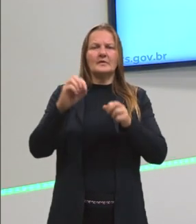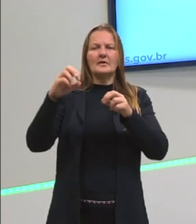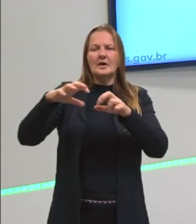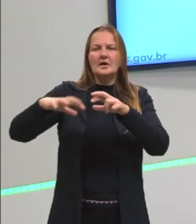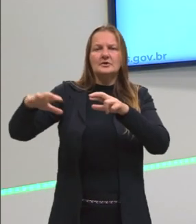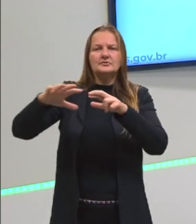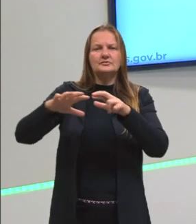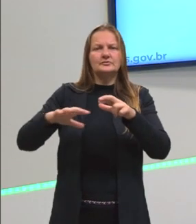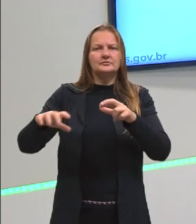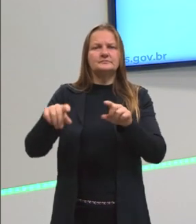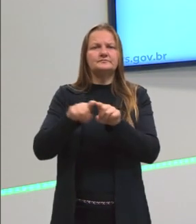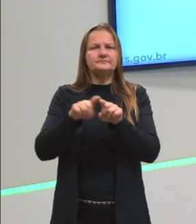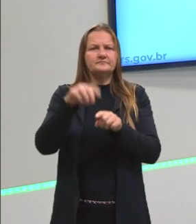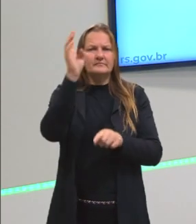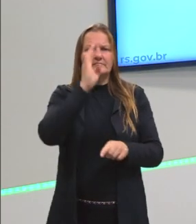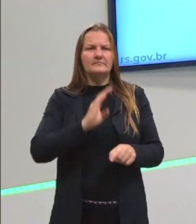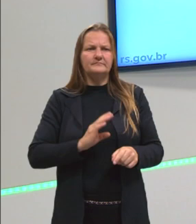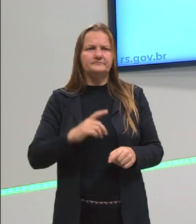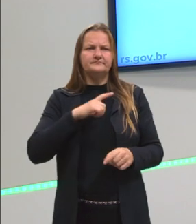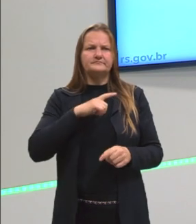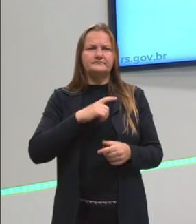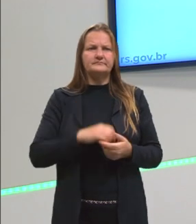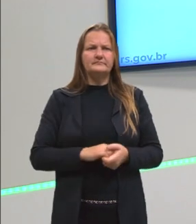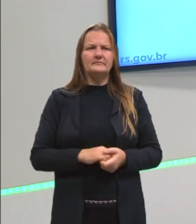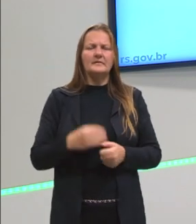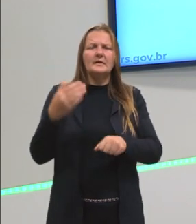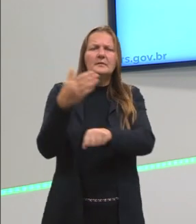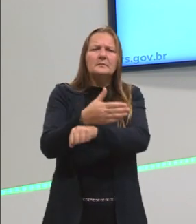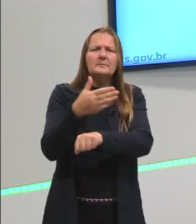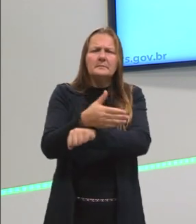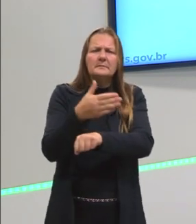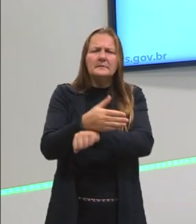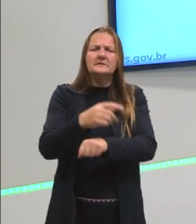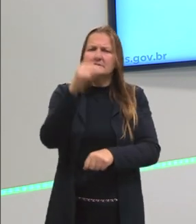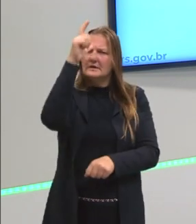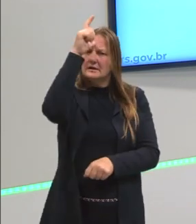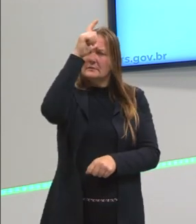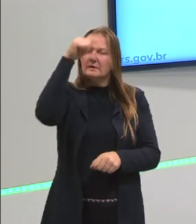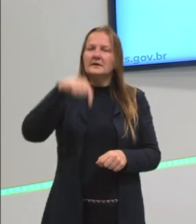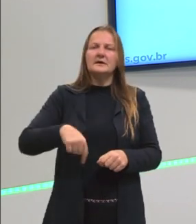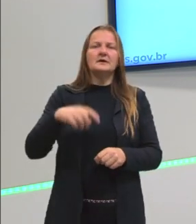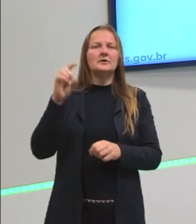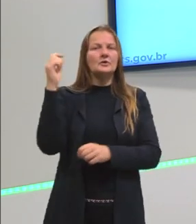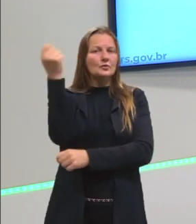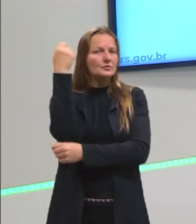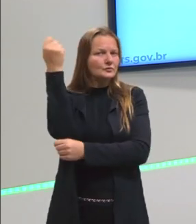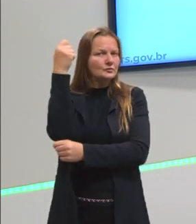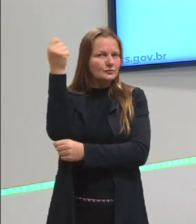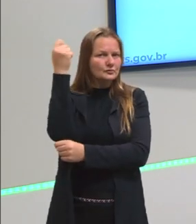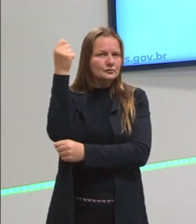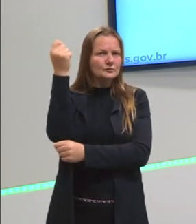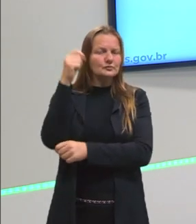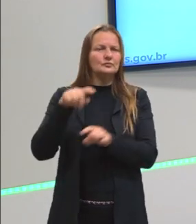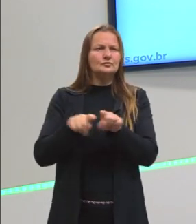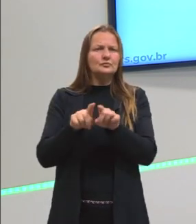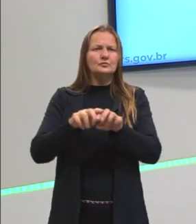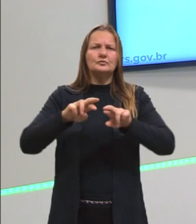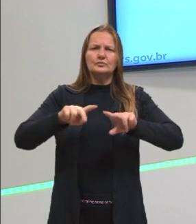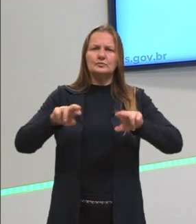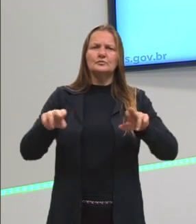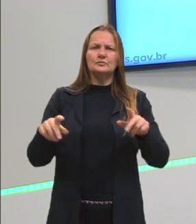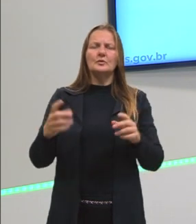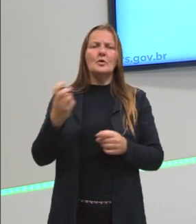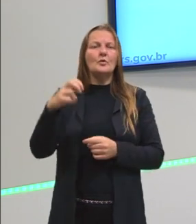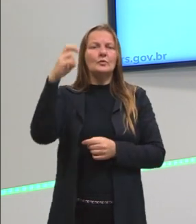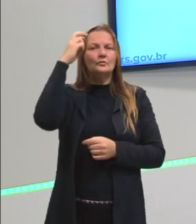Brasil. Os alemães, aqui na presença, grande presença de alemães aqui no, especialmente no Rio Grande do Sul, com toda a sua riquíssima